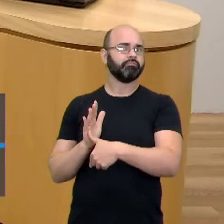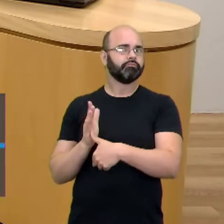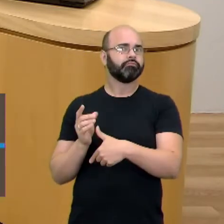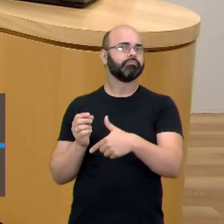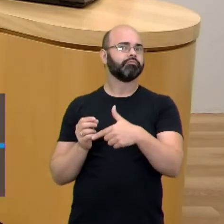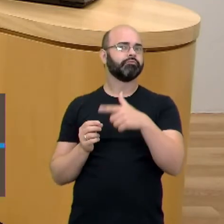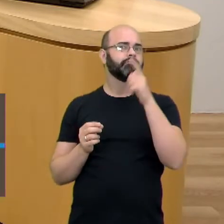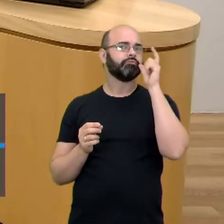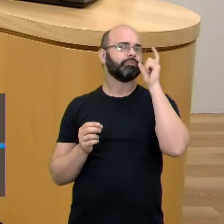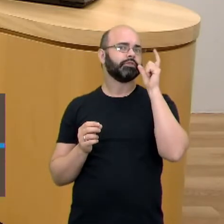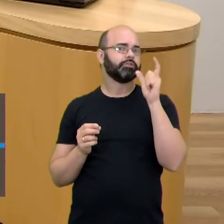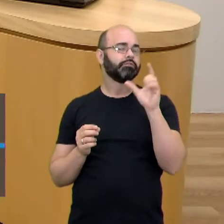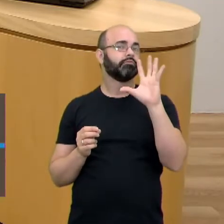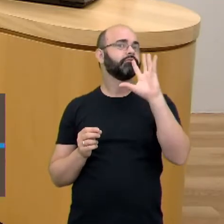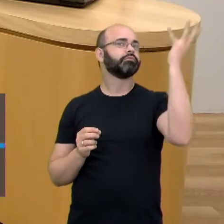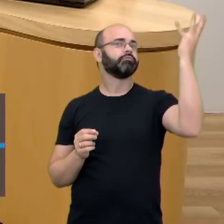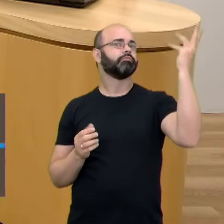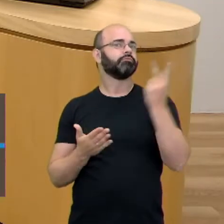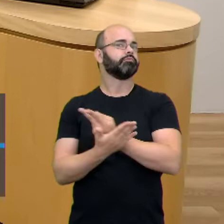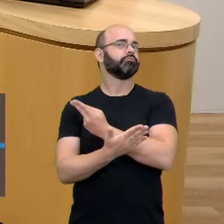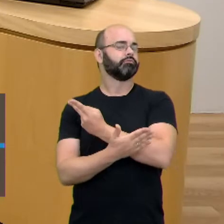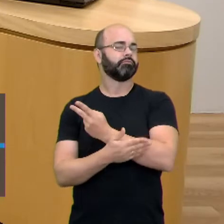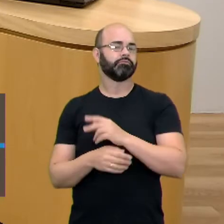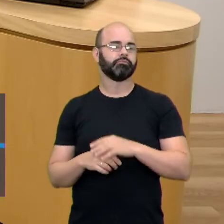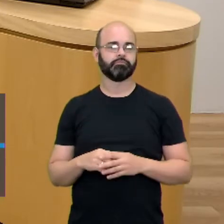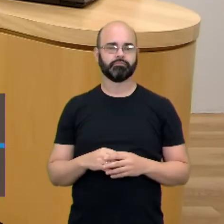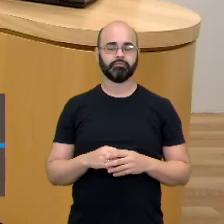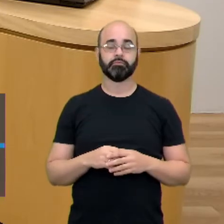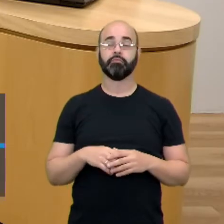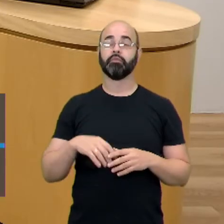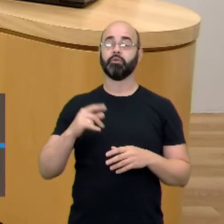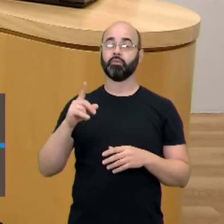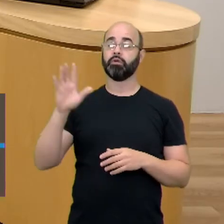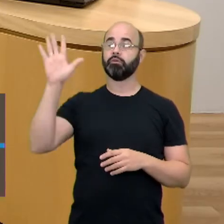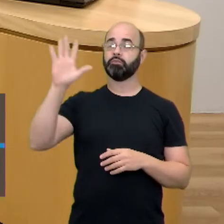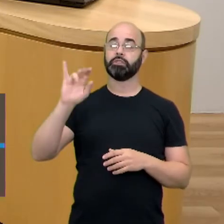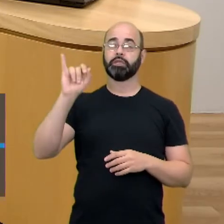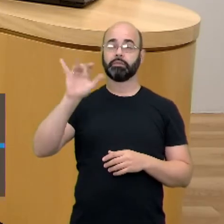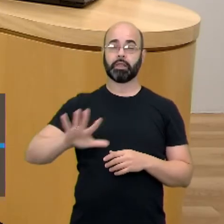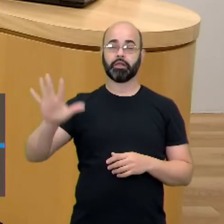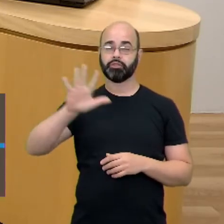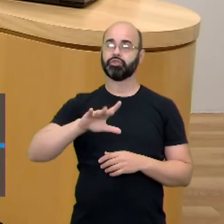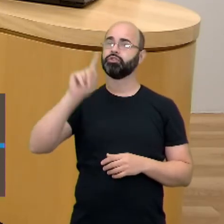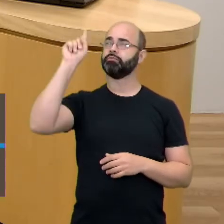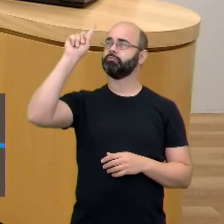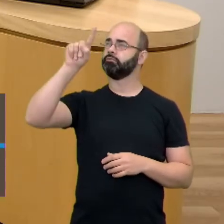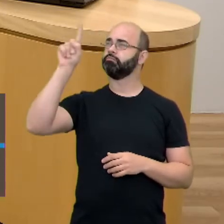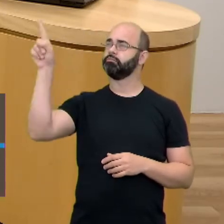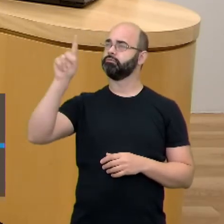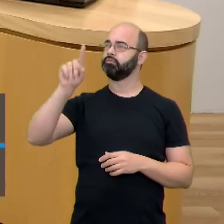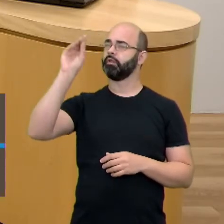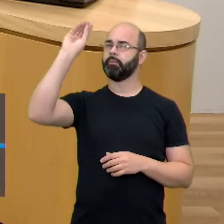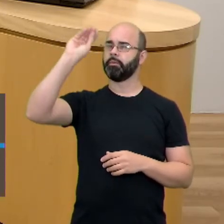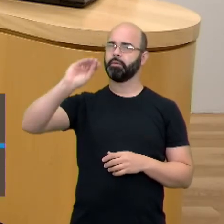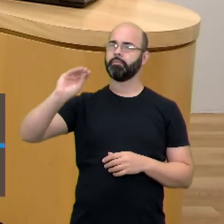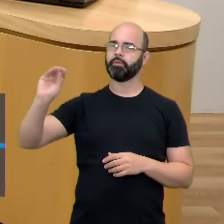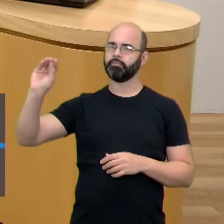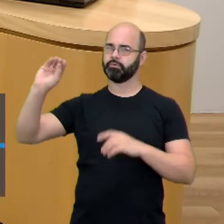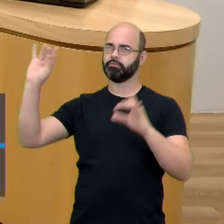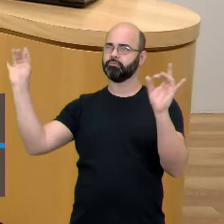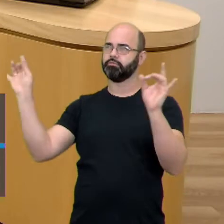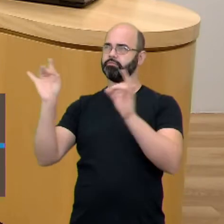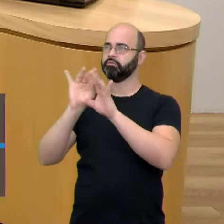Isso tudo aqui, quando é transformado em imagem, compactado dessa forma